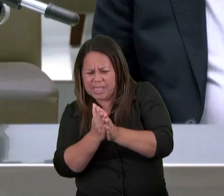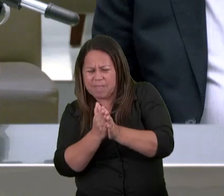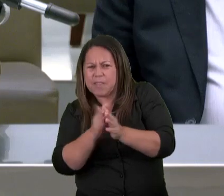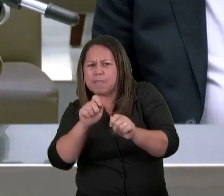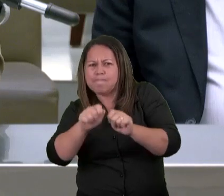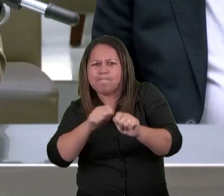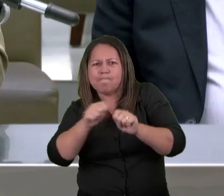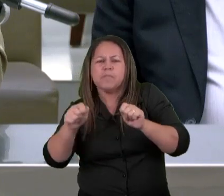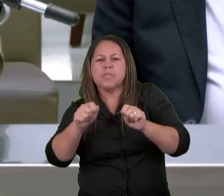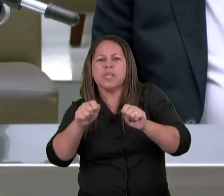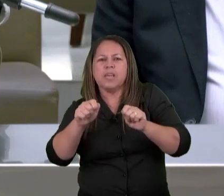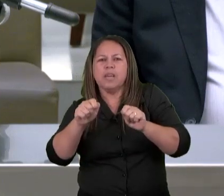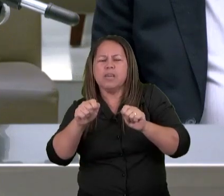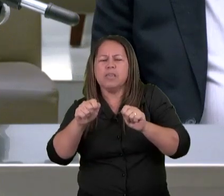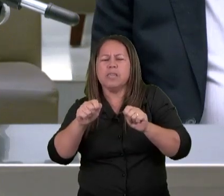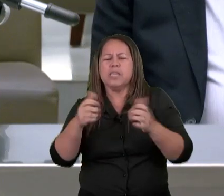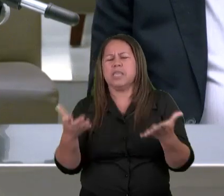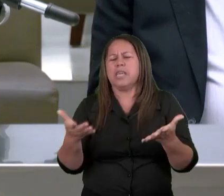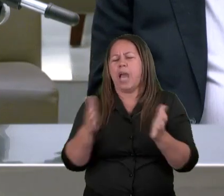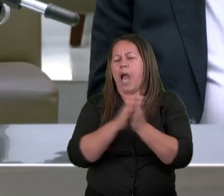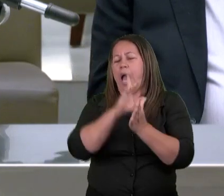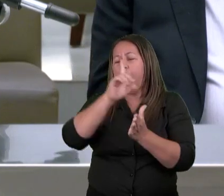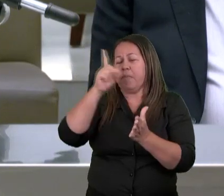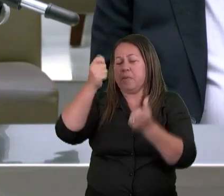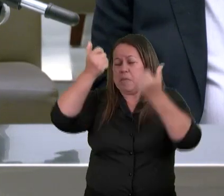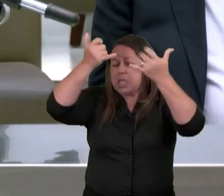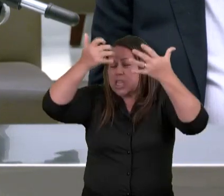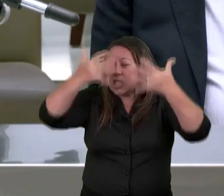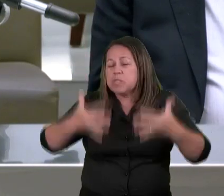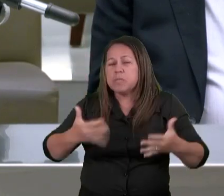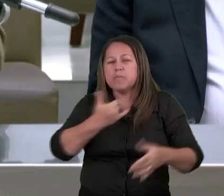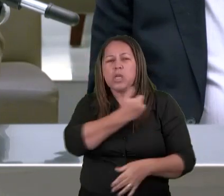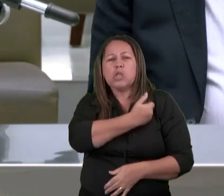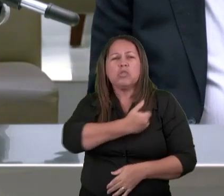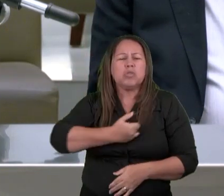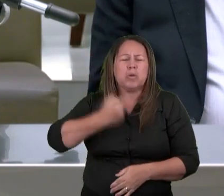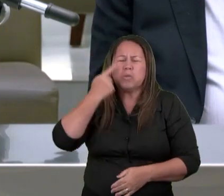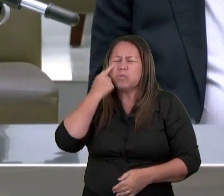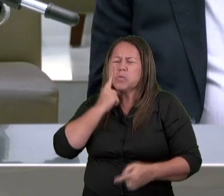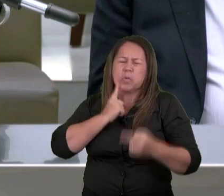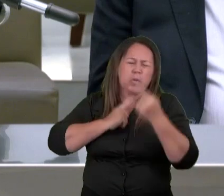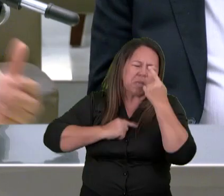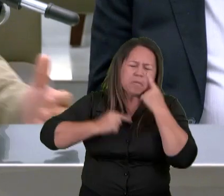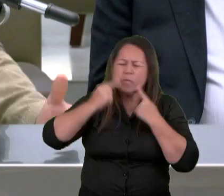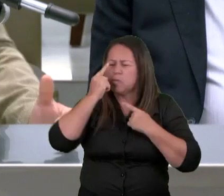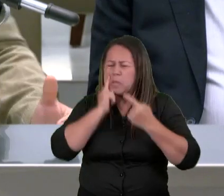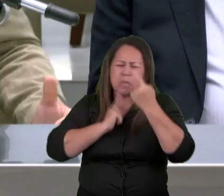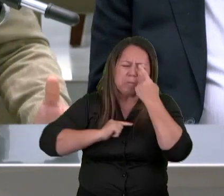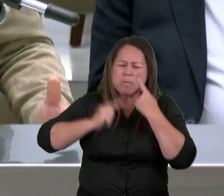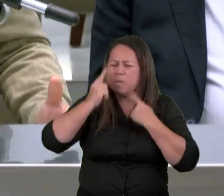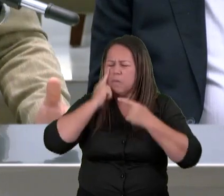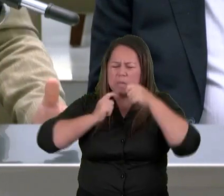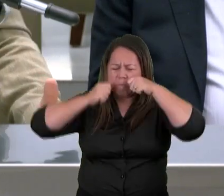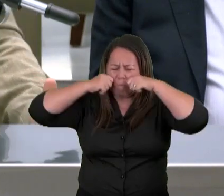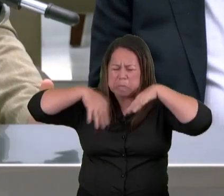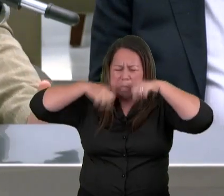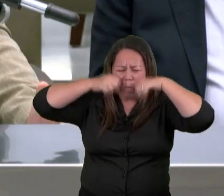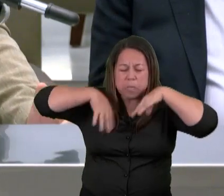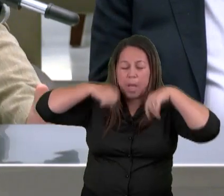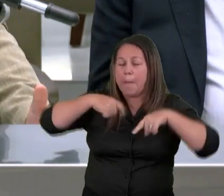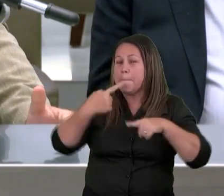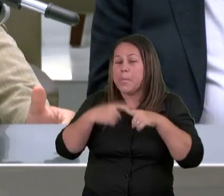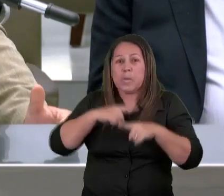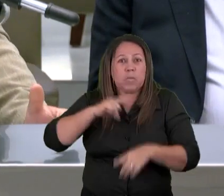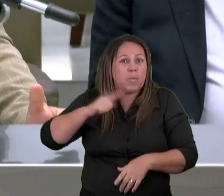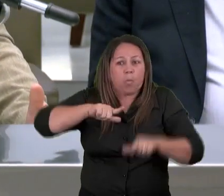selos E diz a Bíblia que João chorava E chorava muito Porque não havia